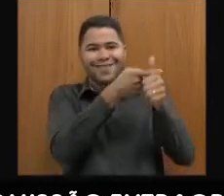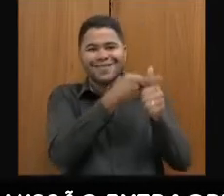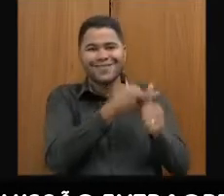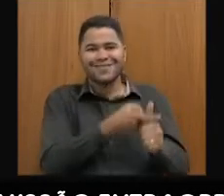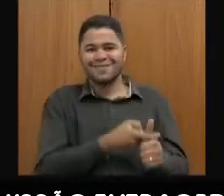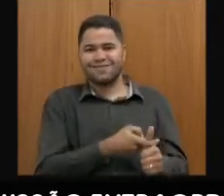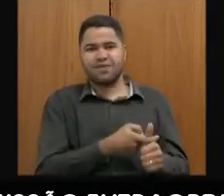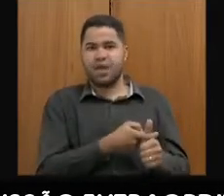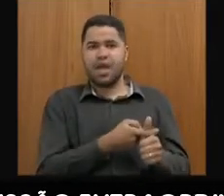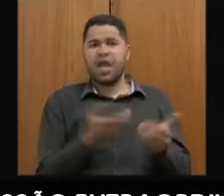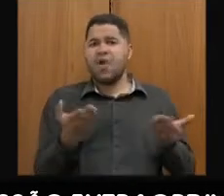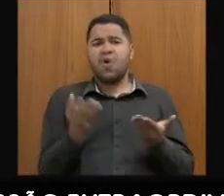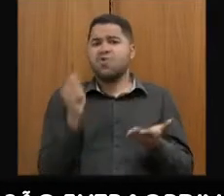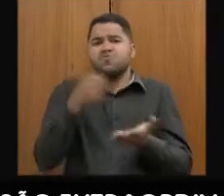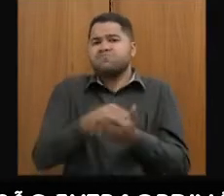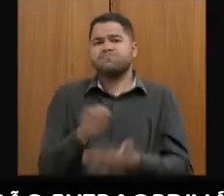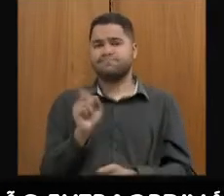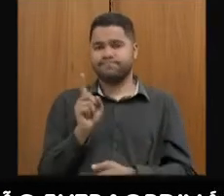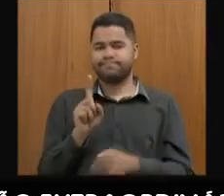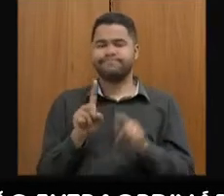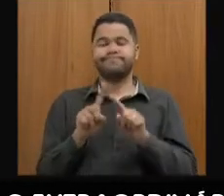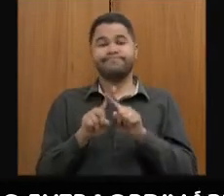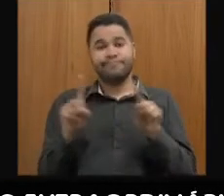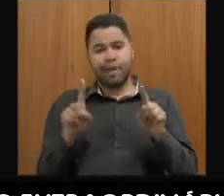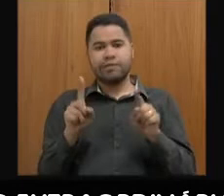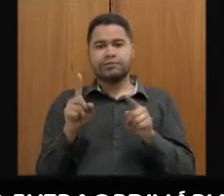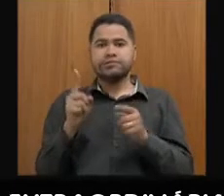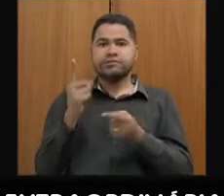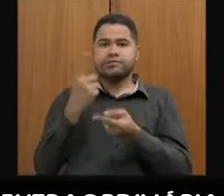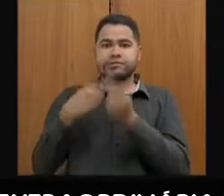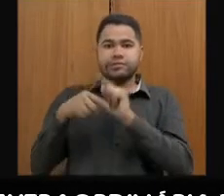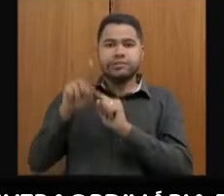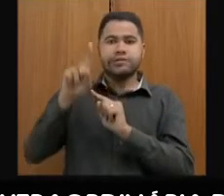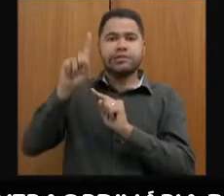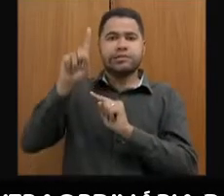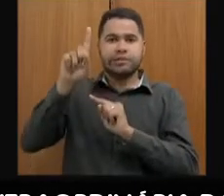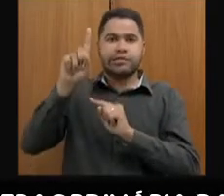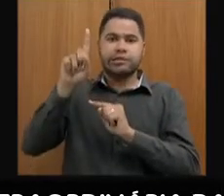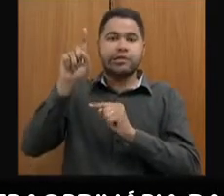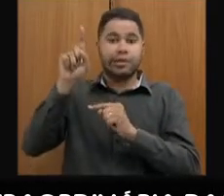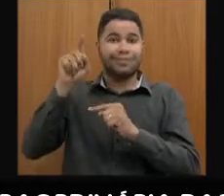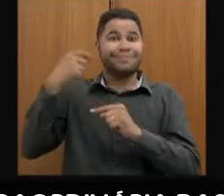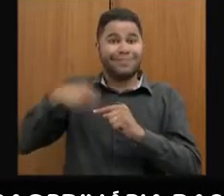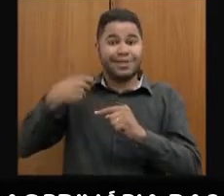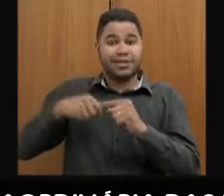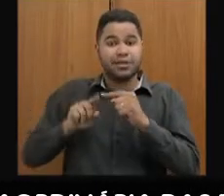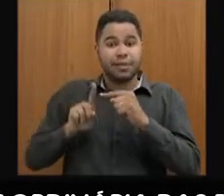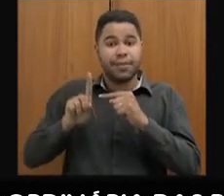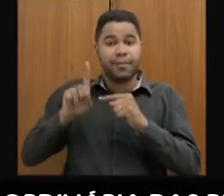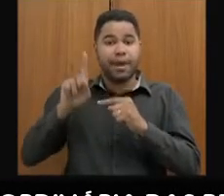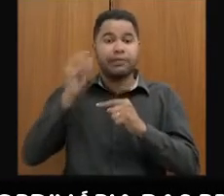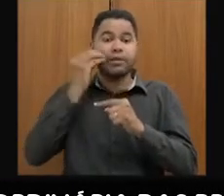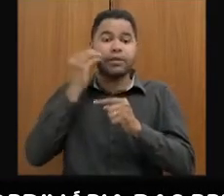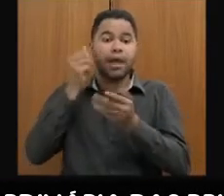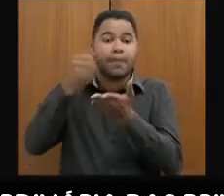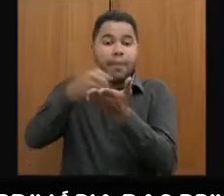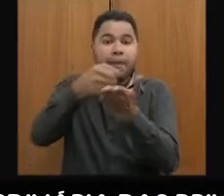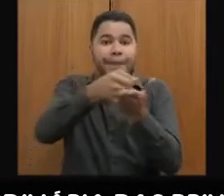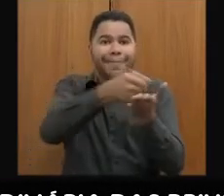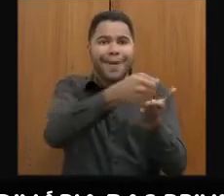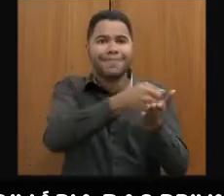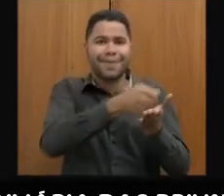hoje não está pagando. Sim, e esse superávit tem sido extremamente necessário para pagar os passivos